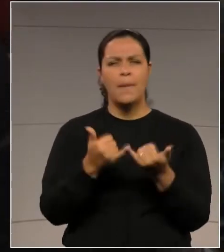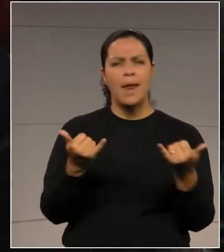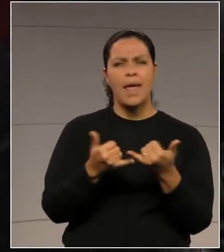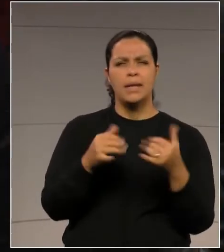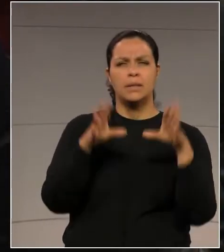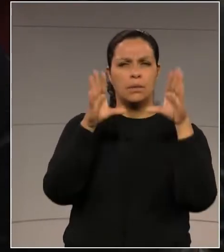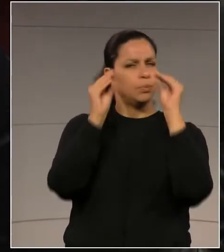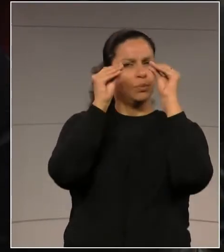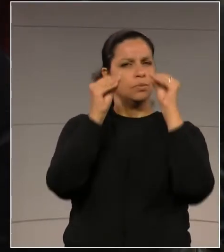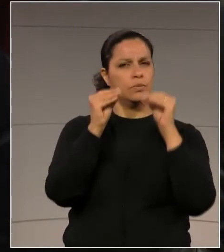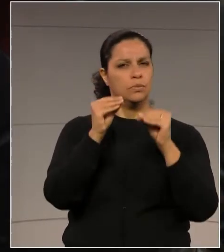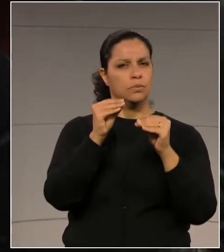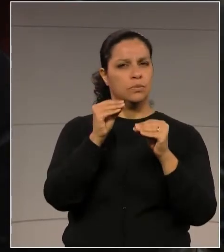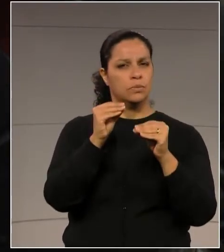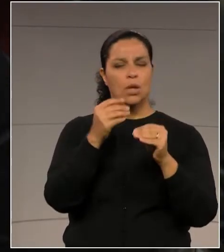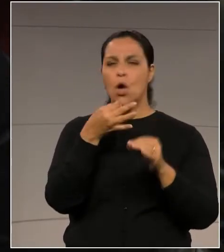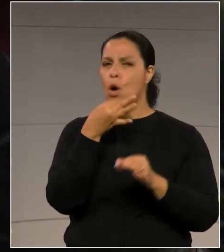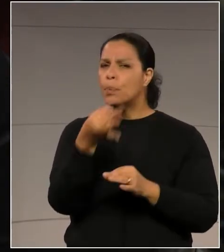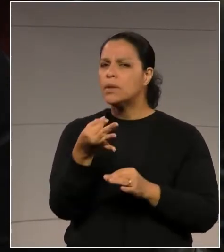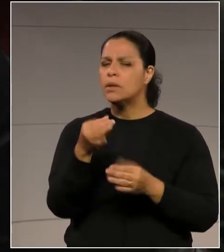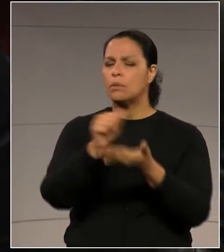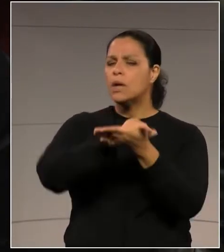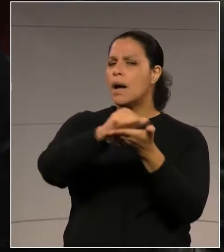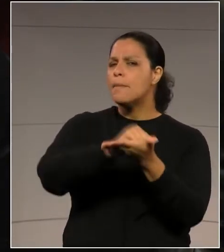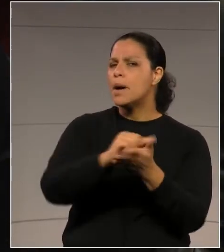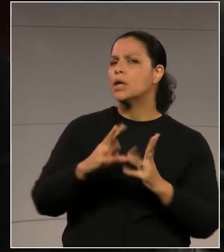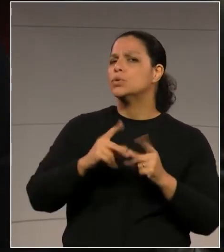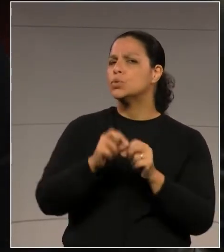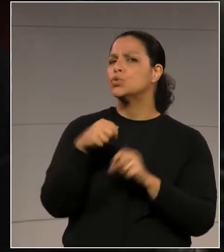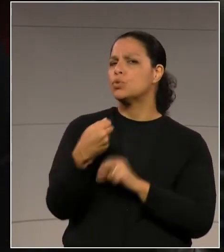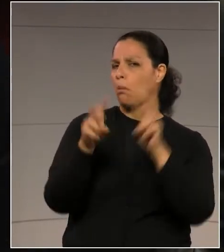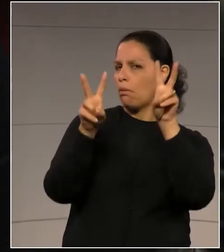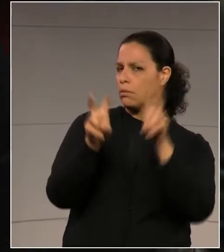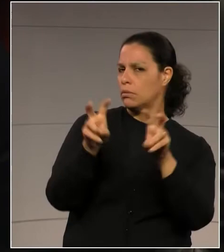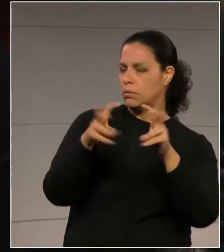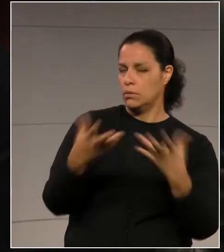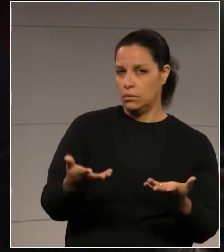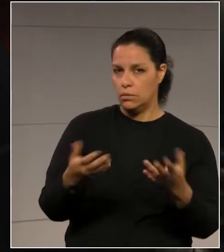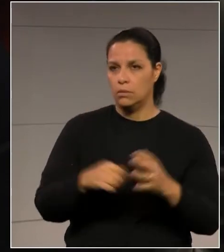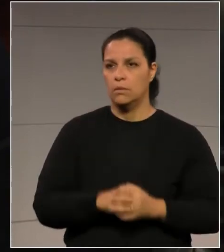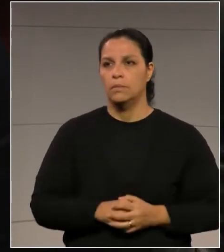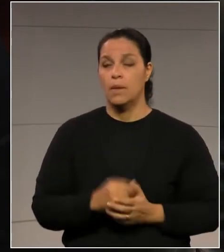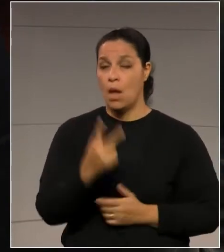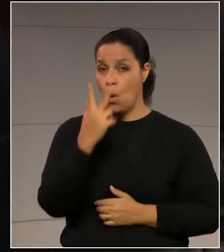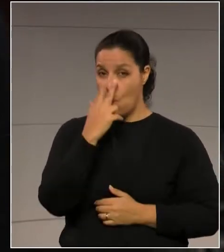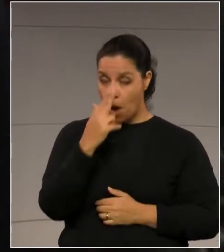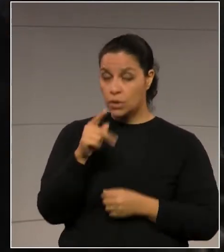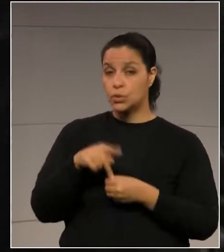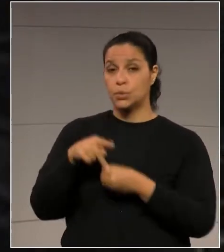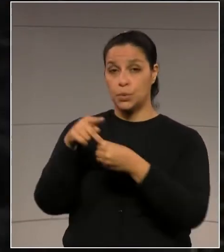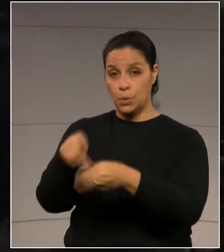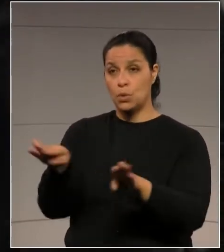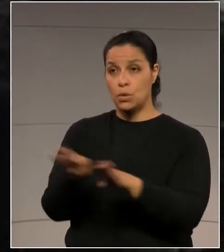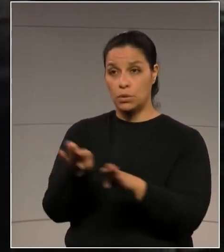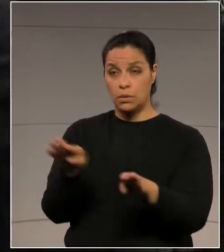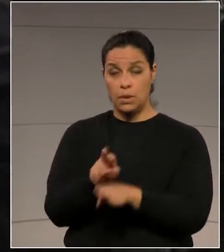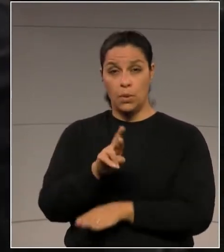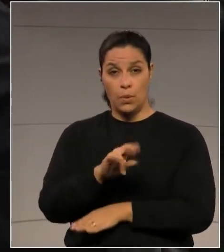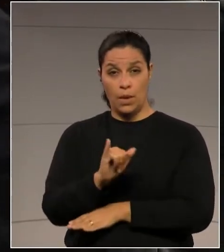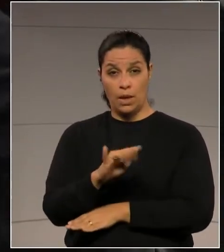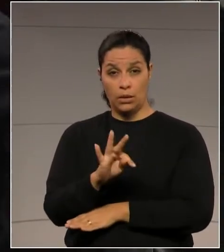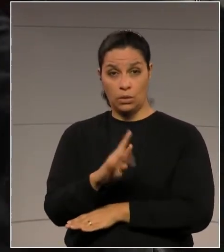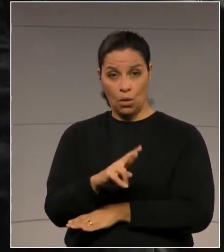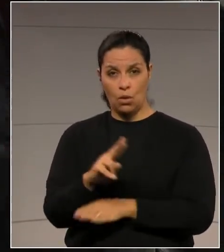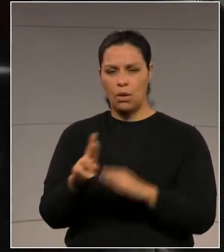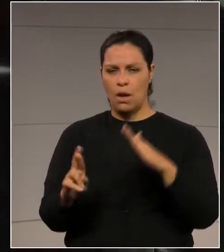de opiniões públicas sobre esse tema. Acho que o promotor, tanto quanto o reitor, são